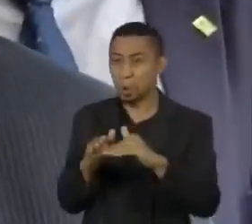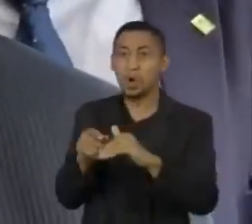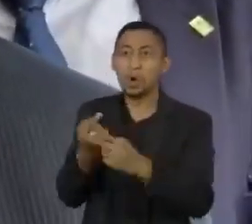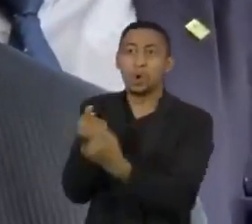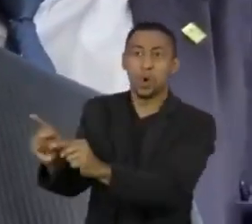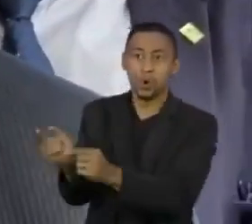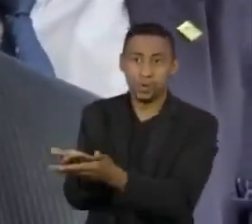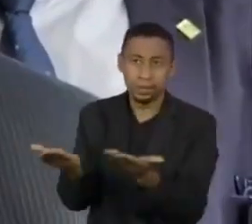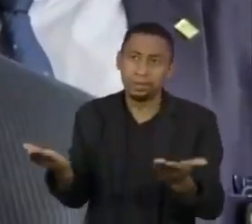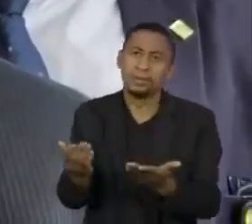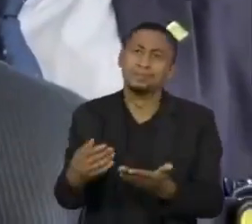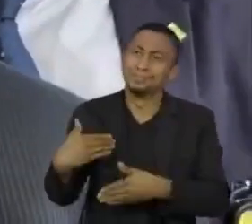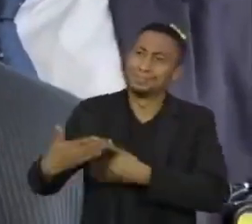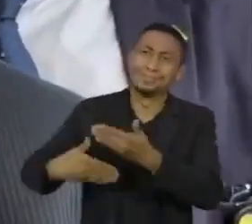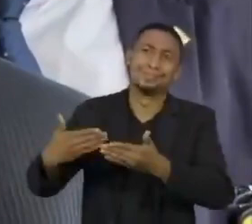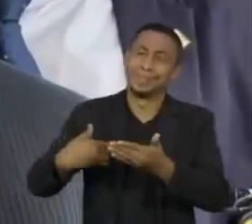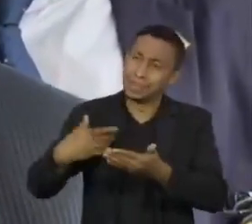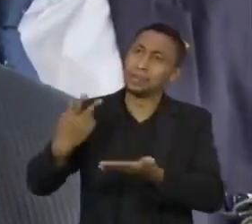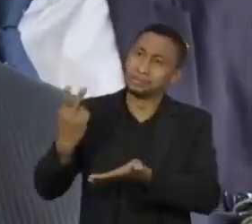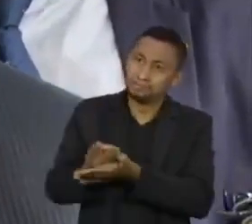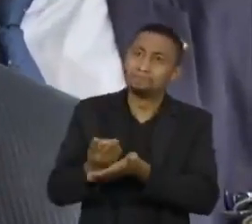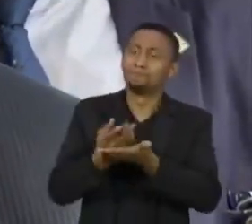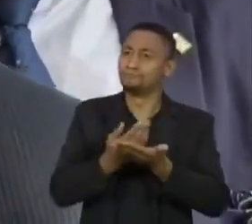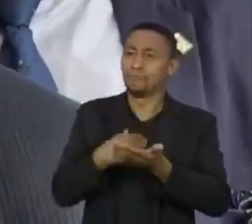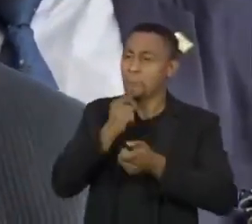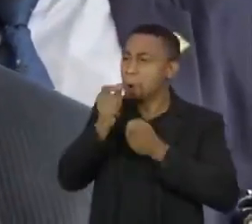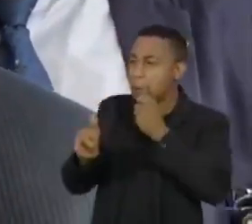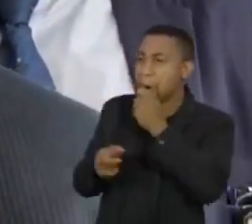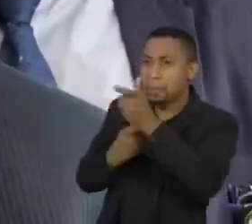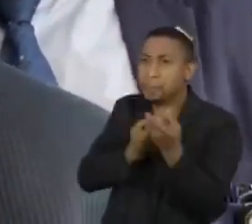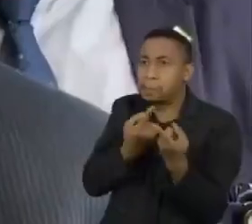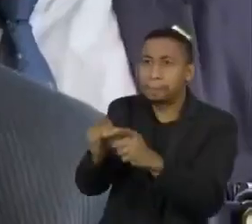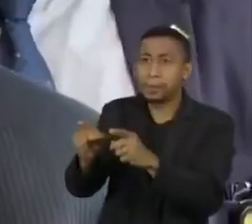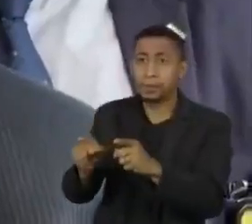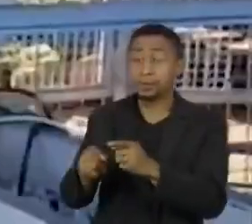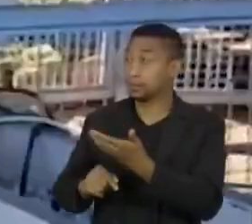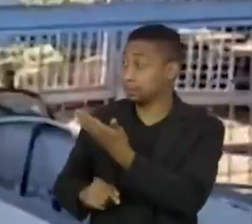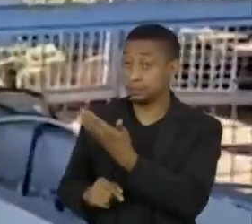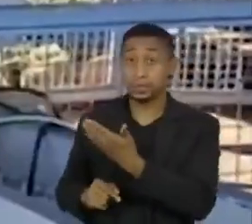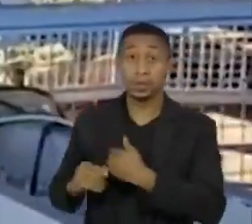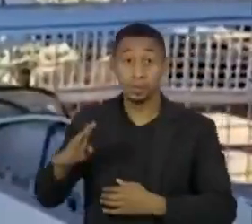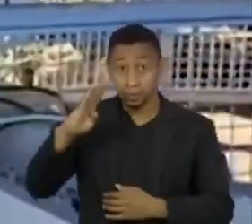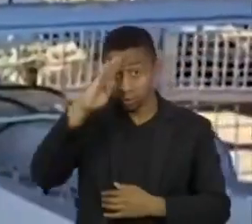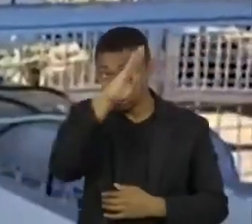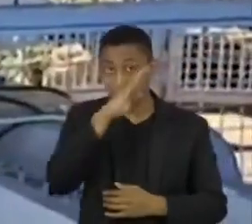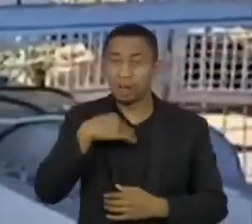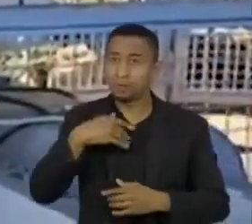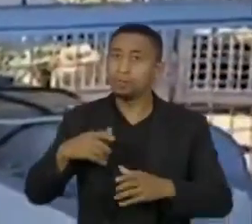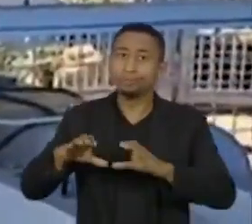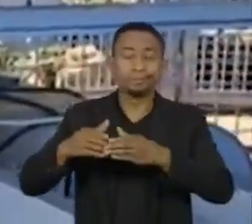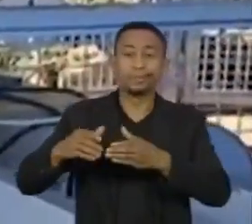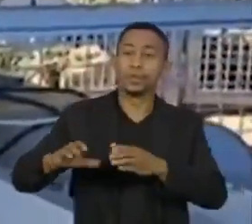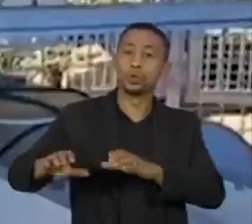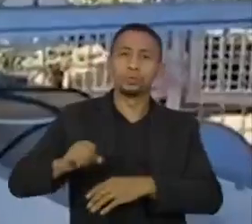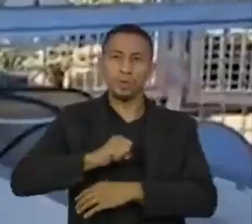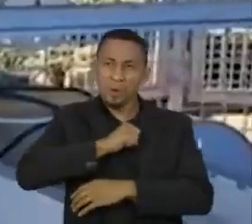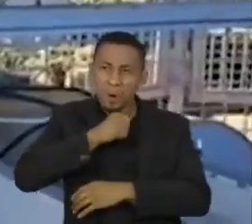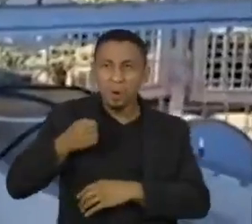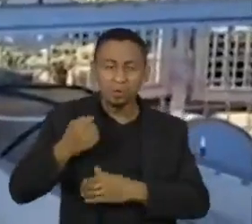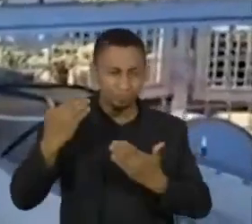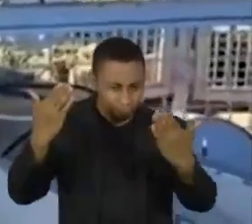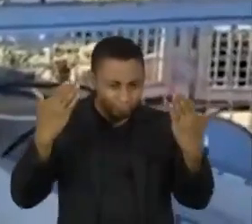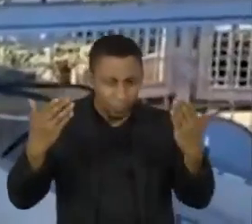desencadeia uma nova rodada de ataques verbais violentos. Essas investidas criam um clima de ódio e desconfiança em relação aos